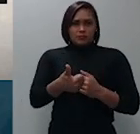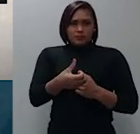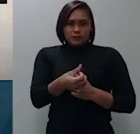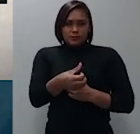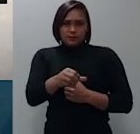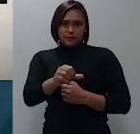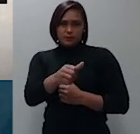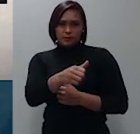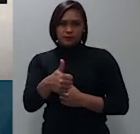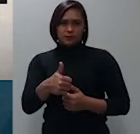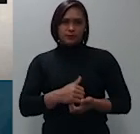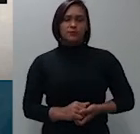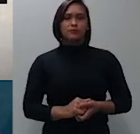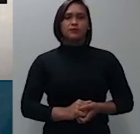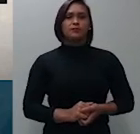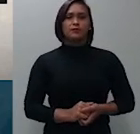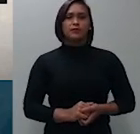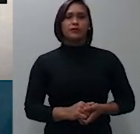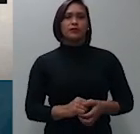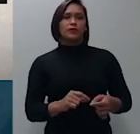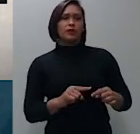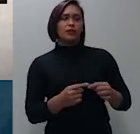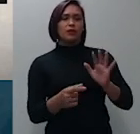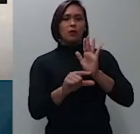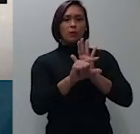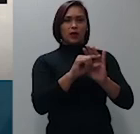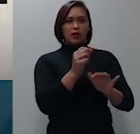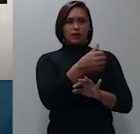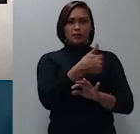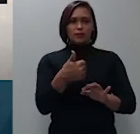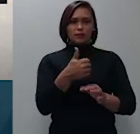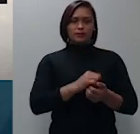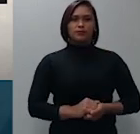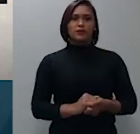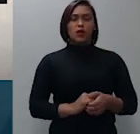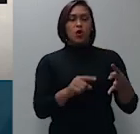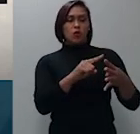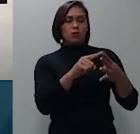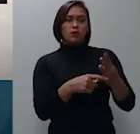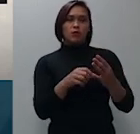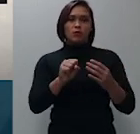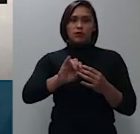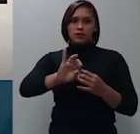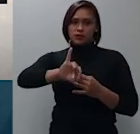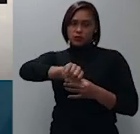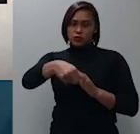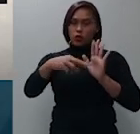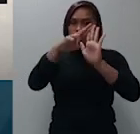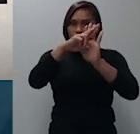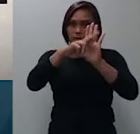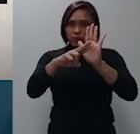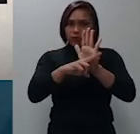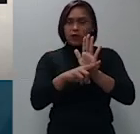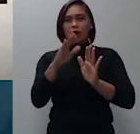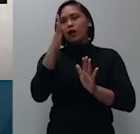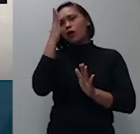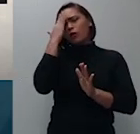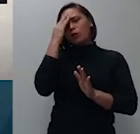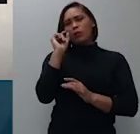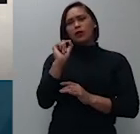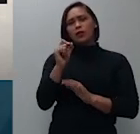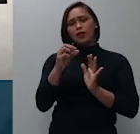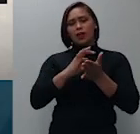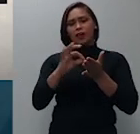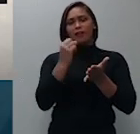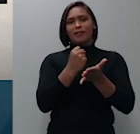então e o seu parágrafo 1 ponto 4 o STJ em regra compreende que a contratação de advogado com